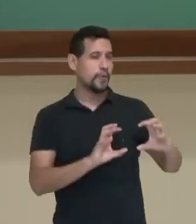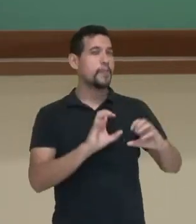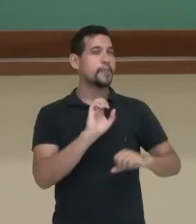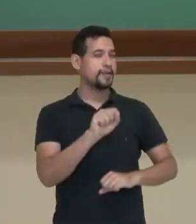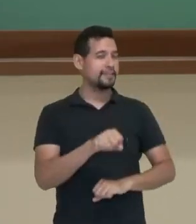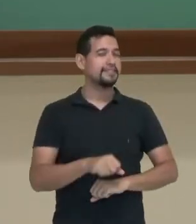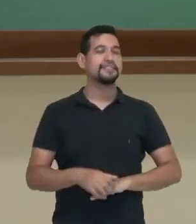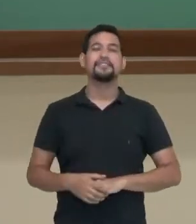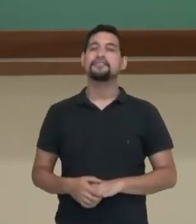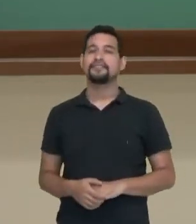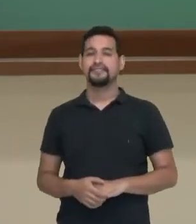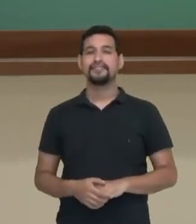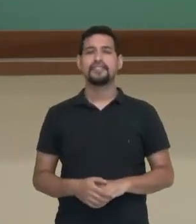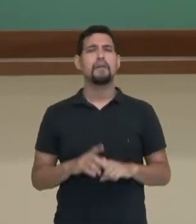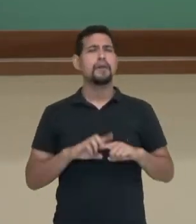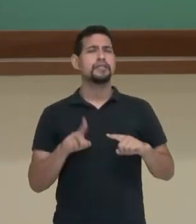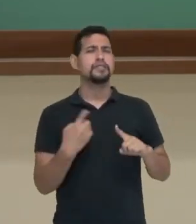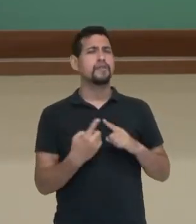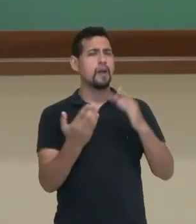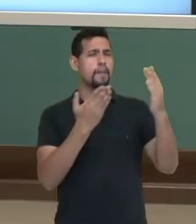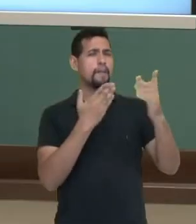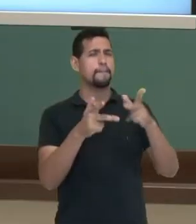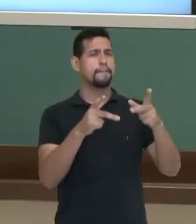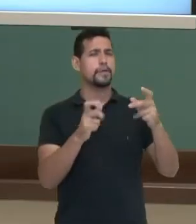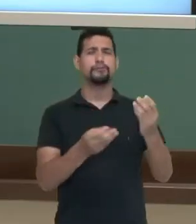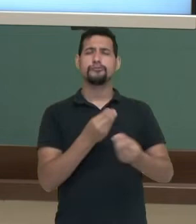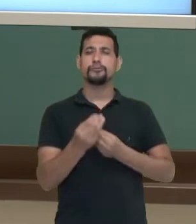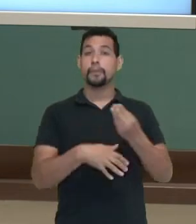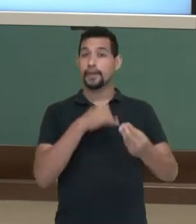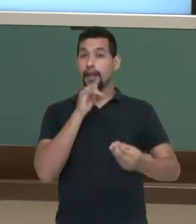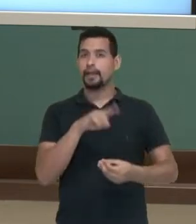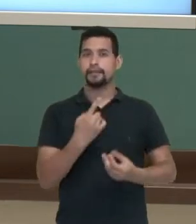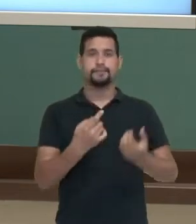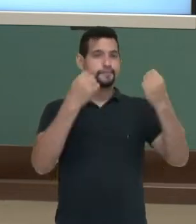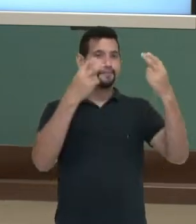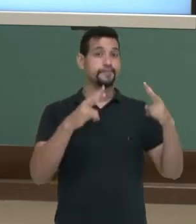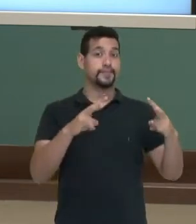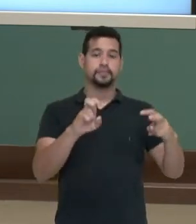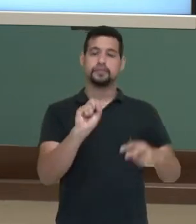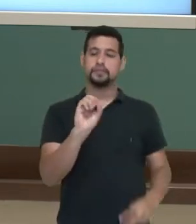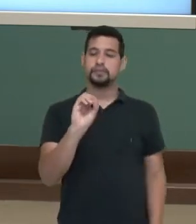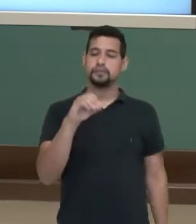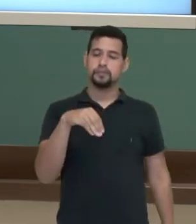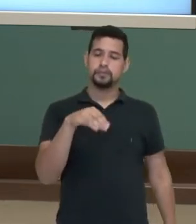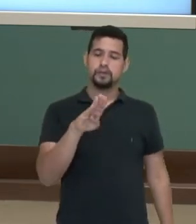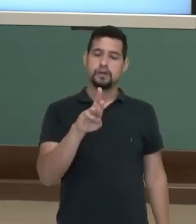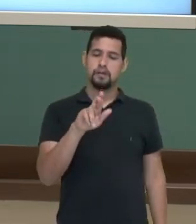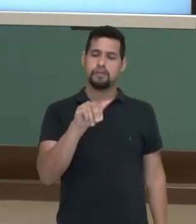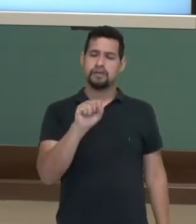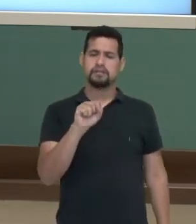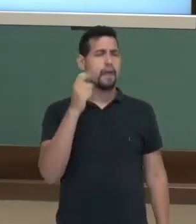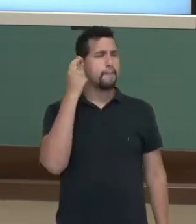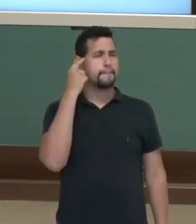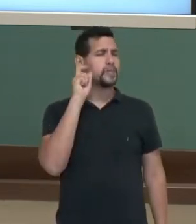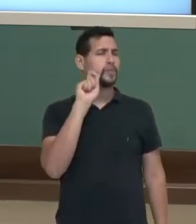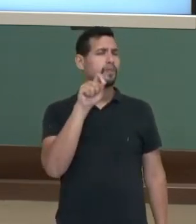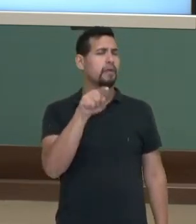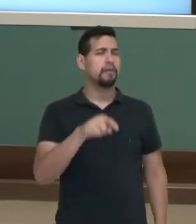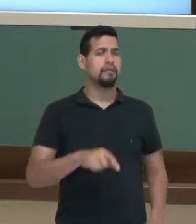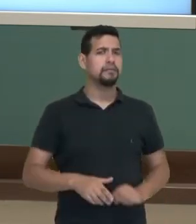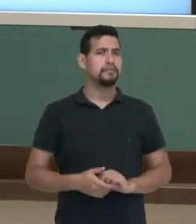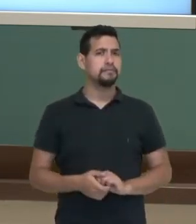sombras. Então acompanhem comigo. Quando nós falamos em sombras, o que vem na sua cabeça?